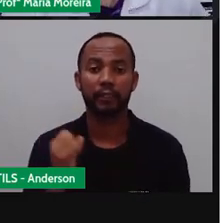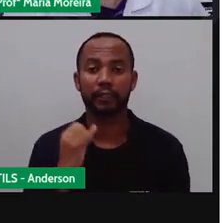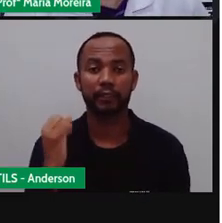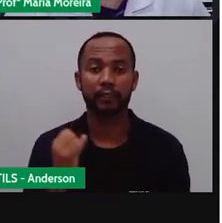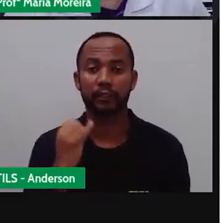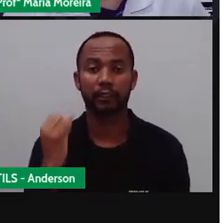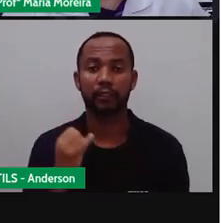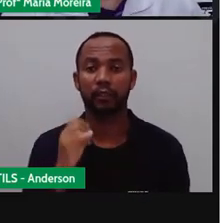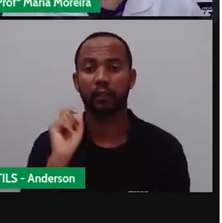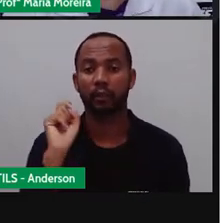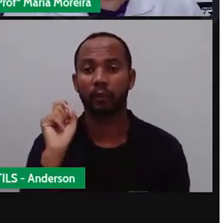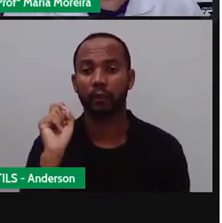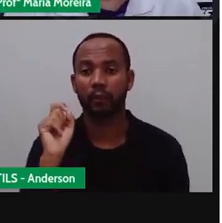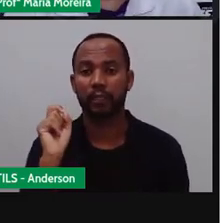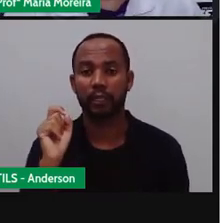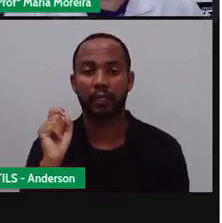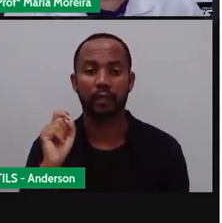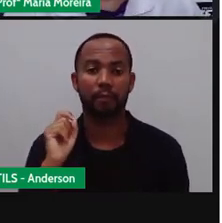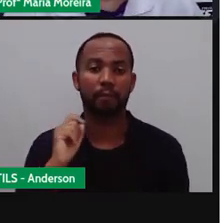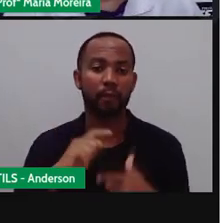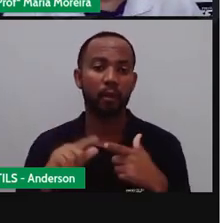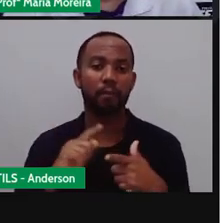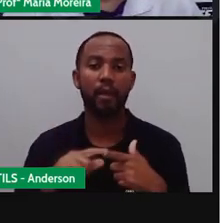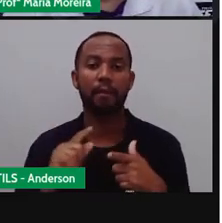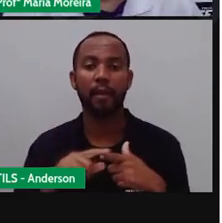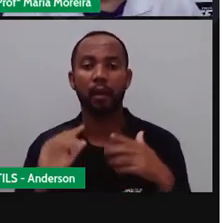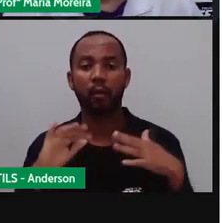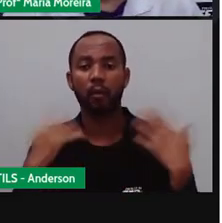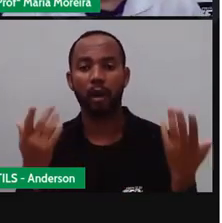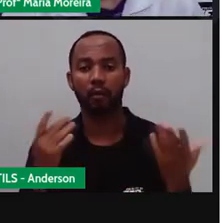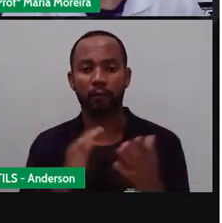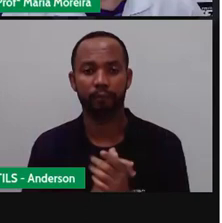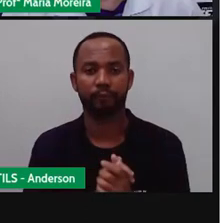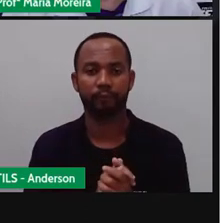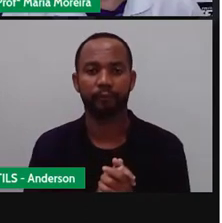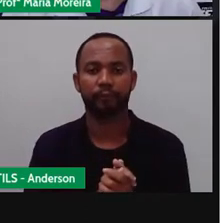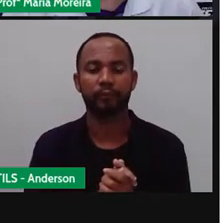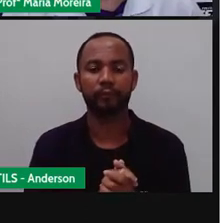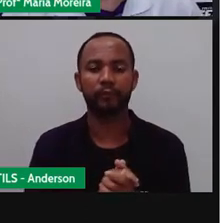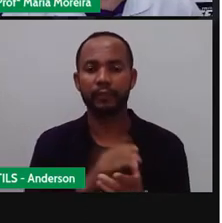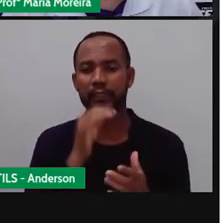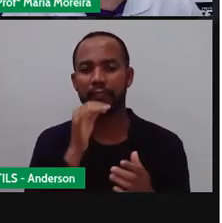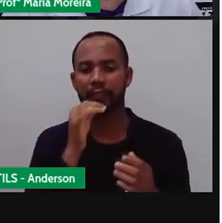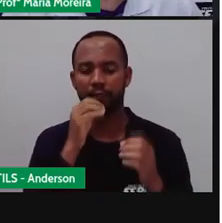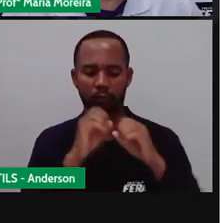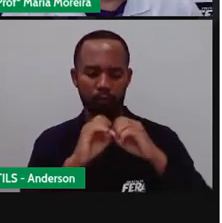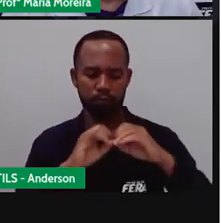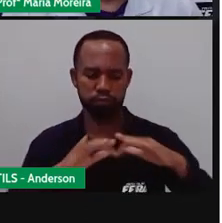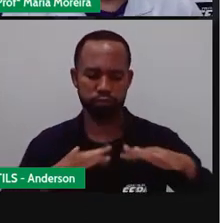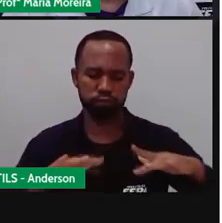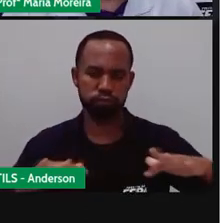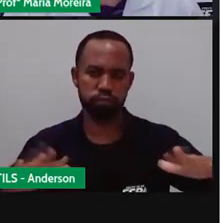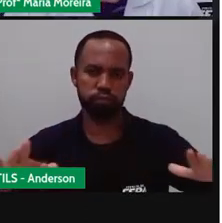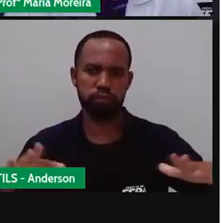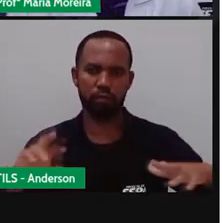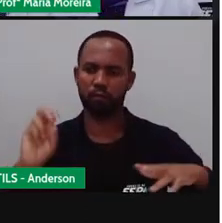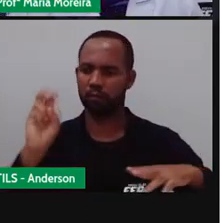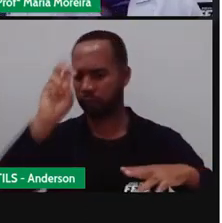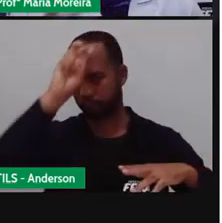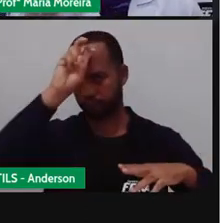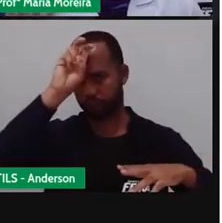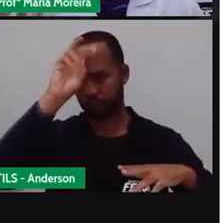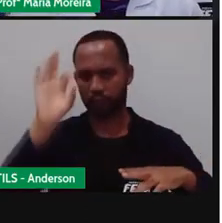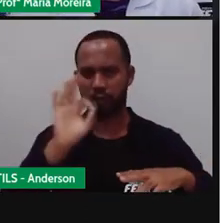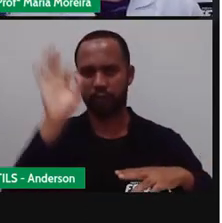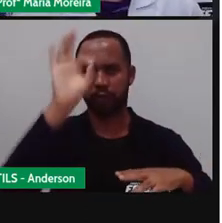falar agora sobre os principais causadores de doenças, né? Propagadas por mosquitos, né? Isso? Os